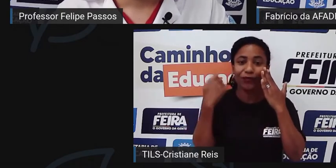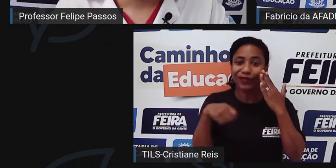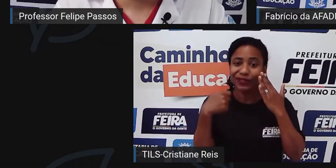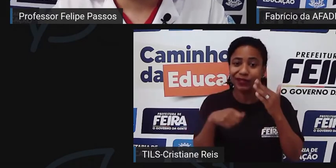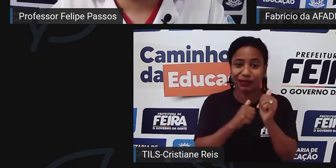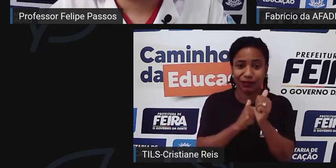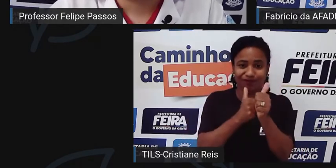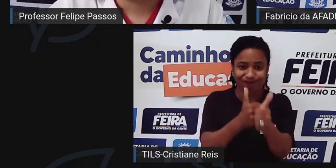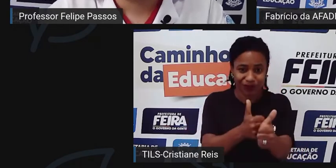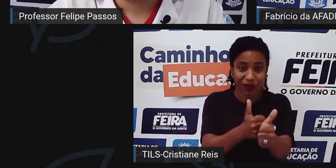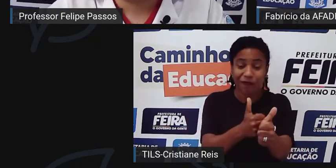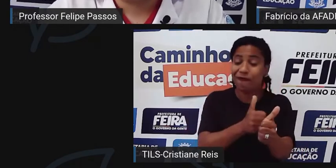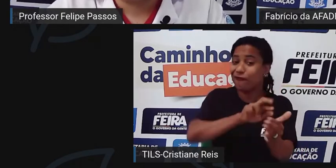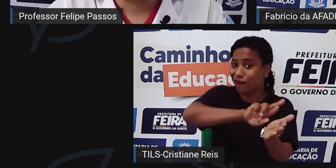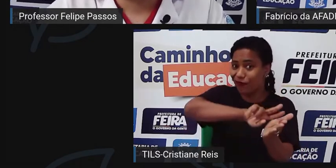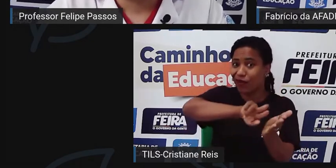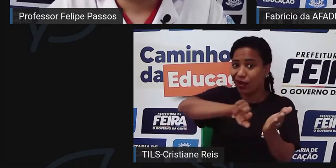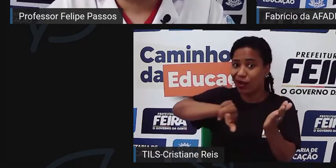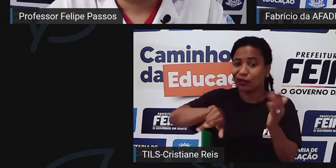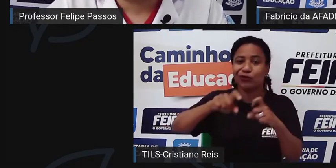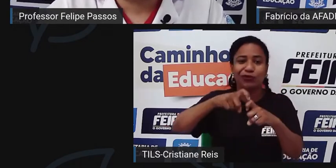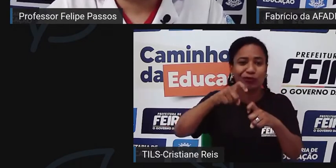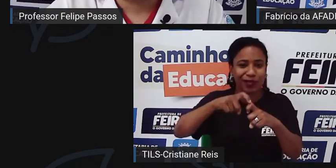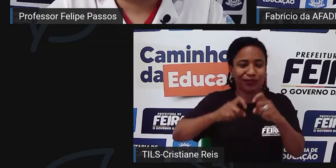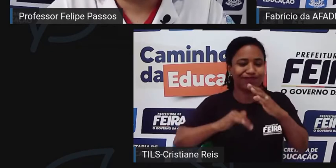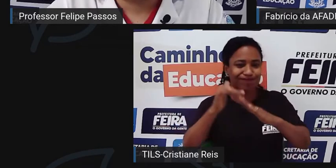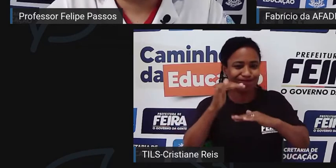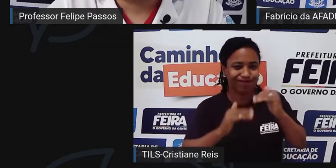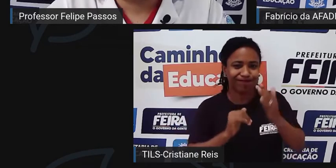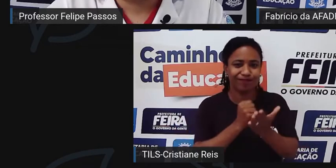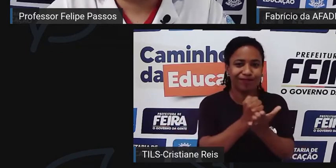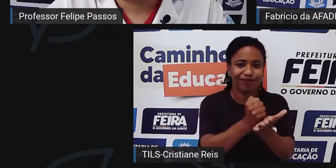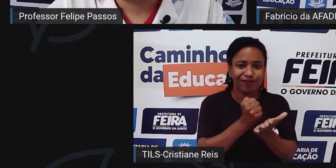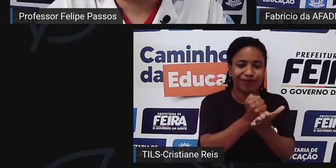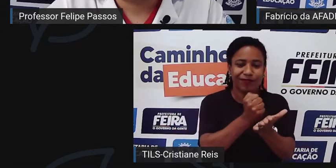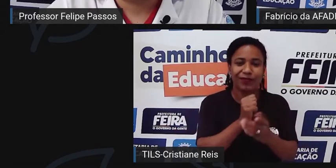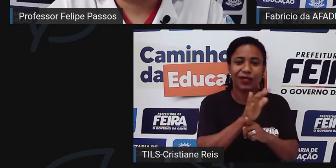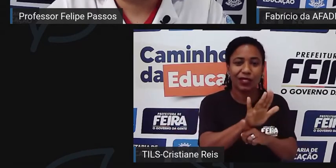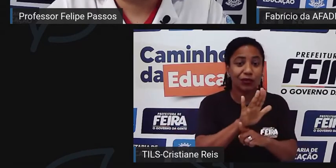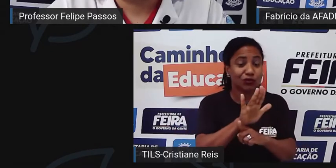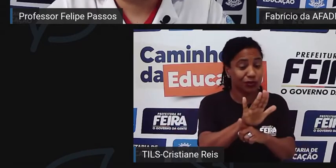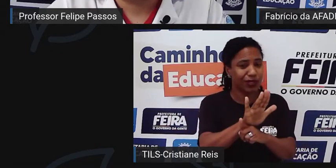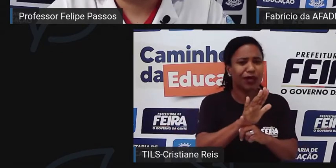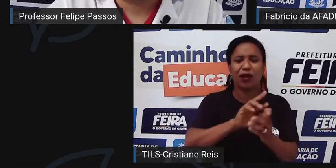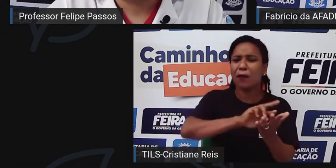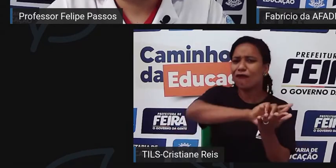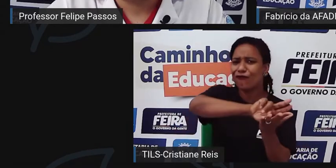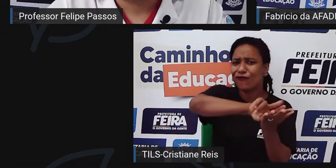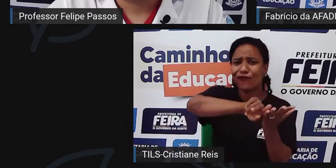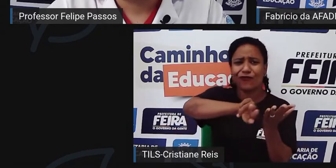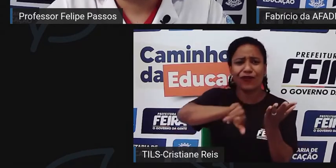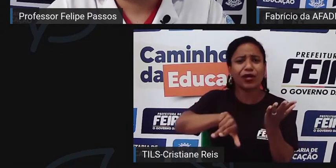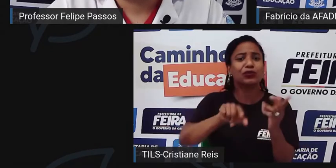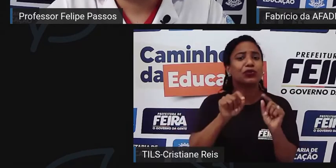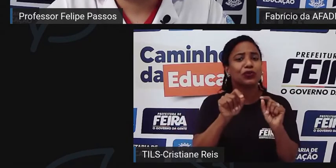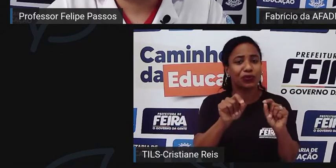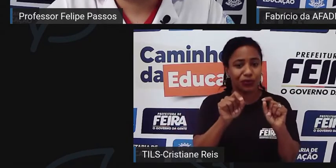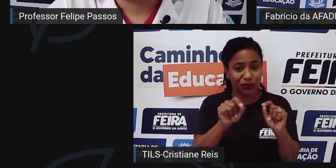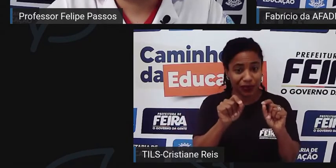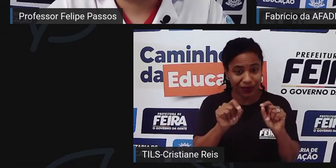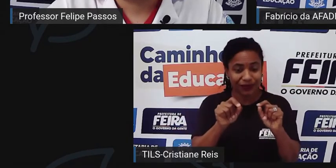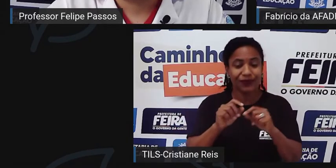multidisciplinar, muitas pessoas perguntam, o que é o acompanhamento multidisciplinar? Vem,